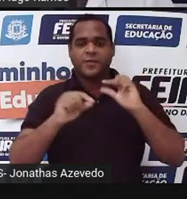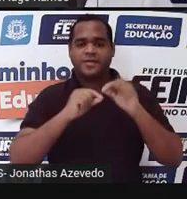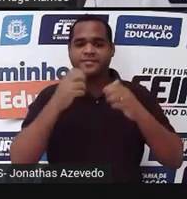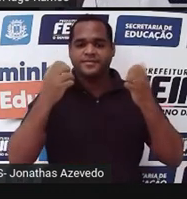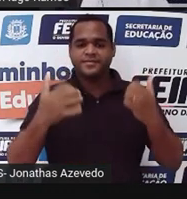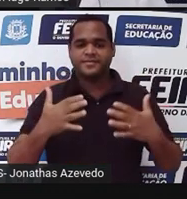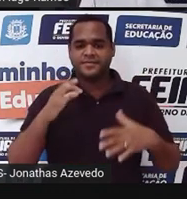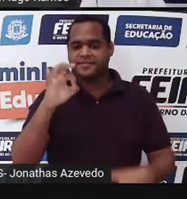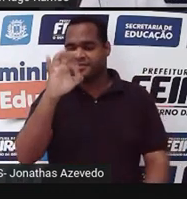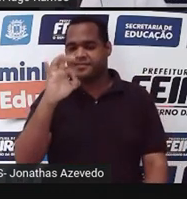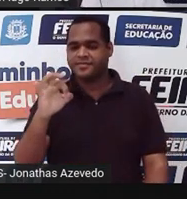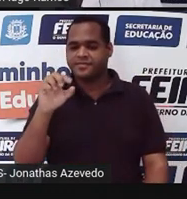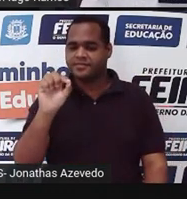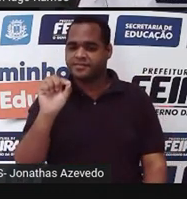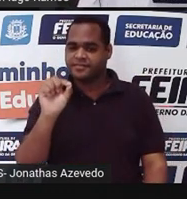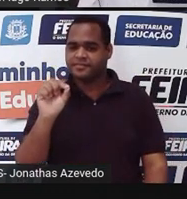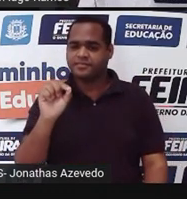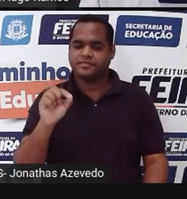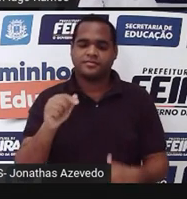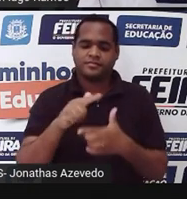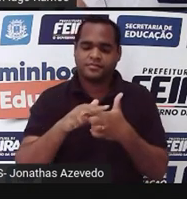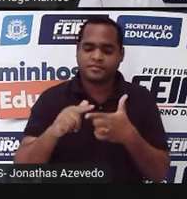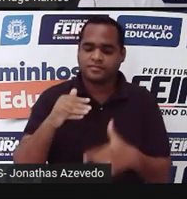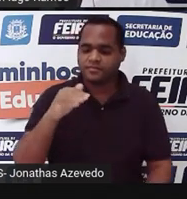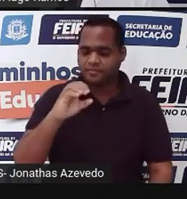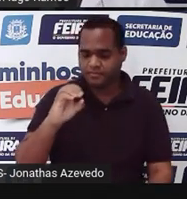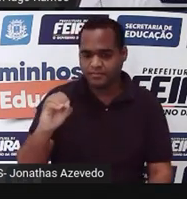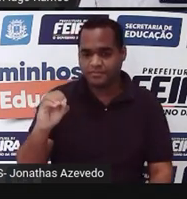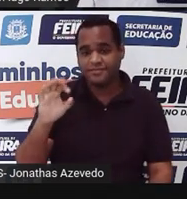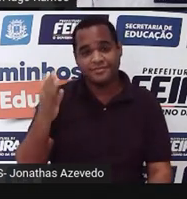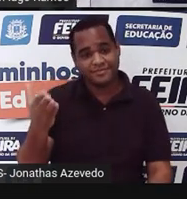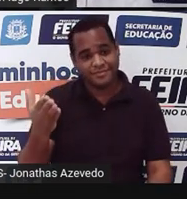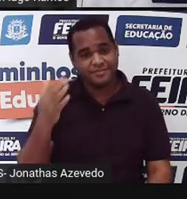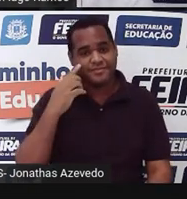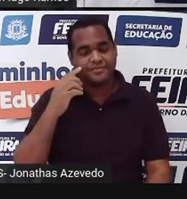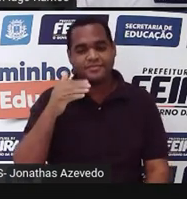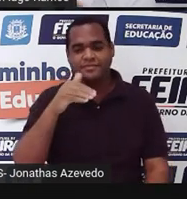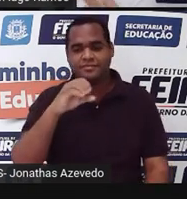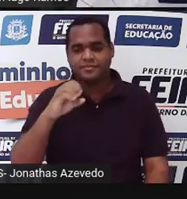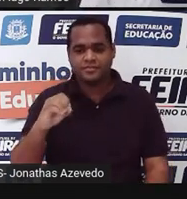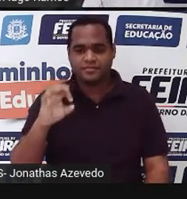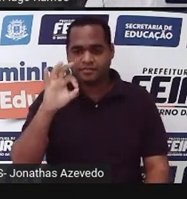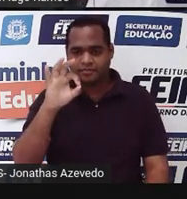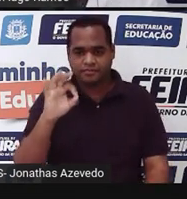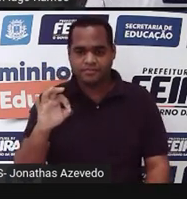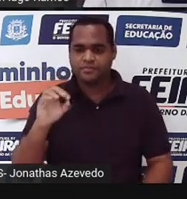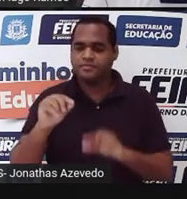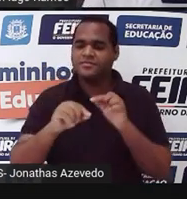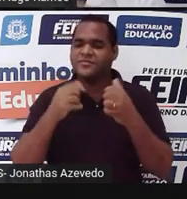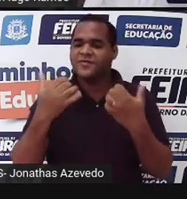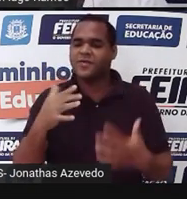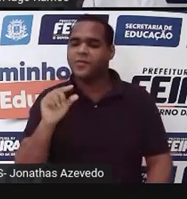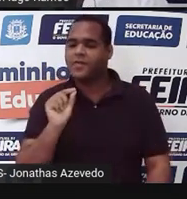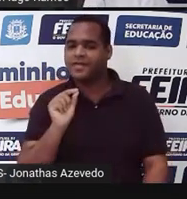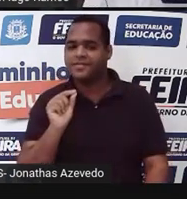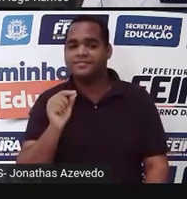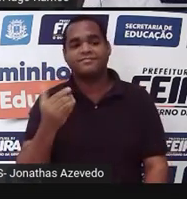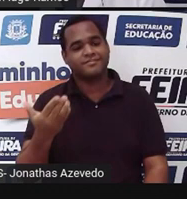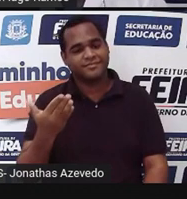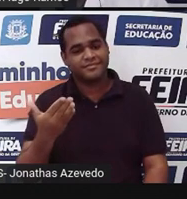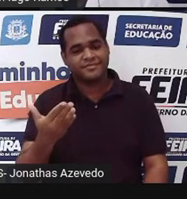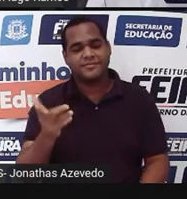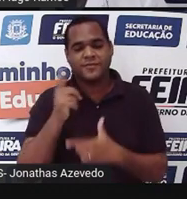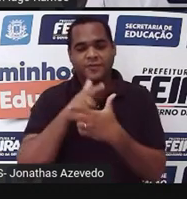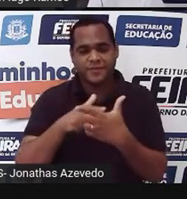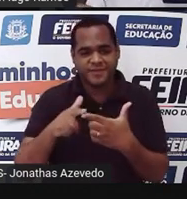Porcentagem significa dividir por cem. Porcentagem por cem. O que por cem? Dividir. Como